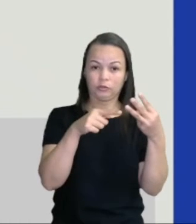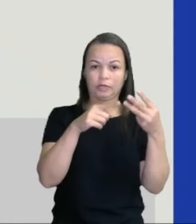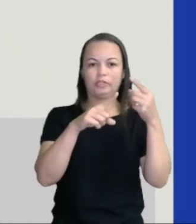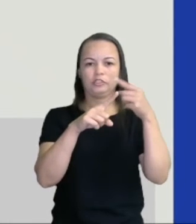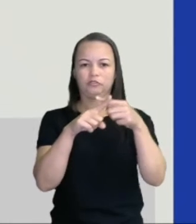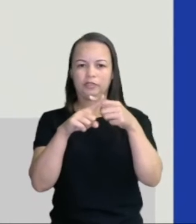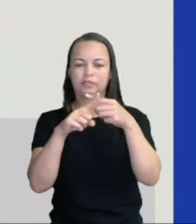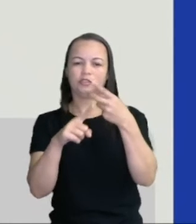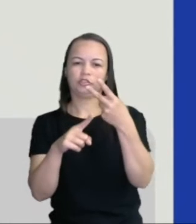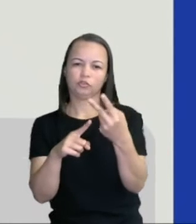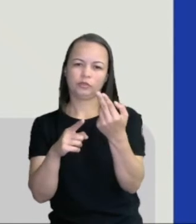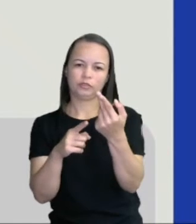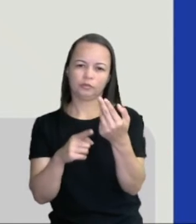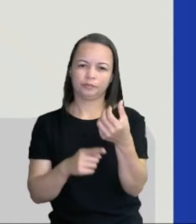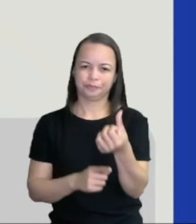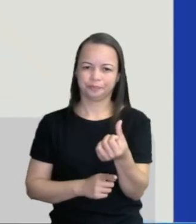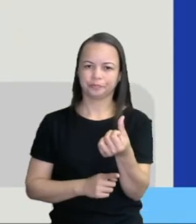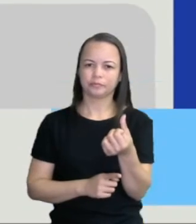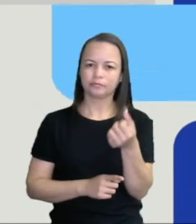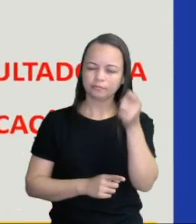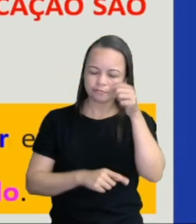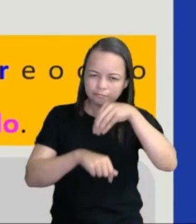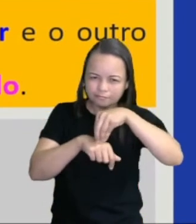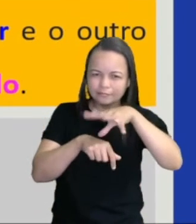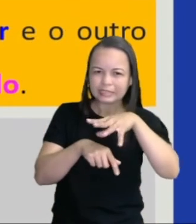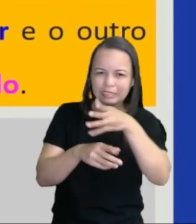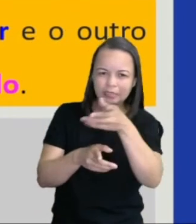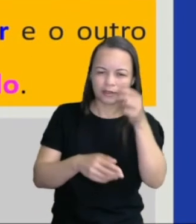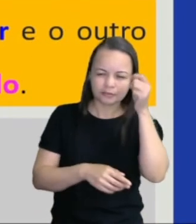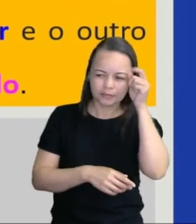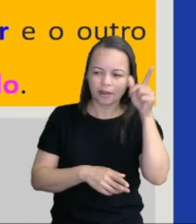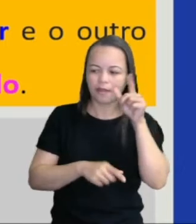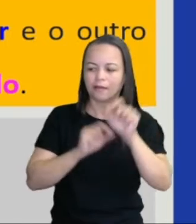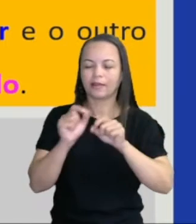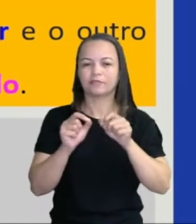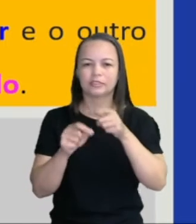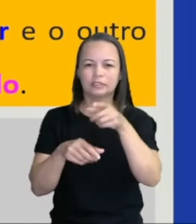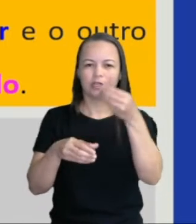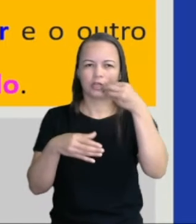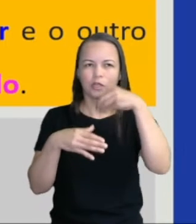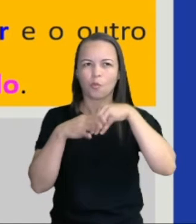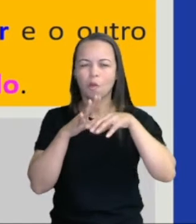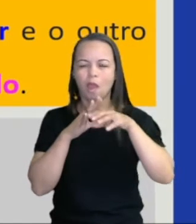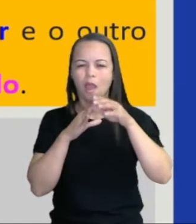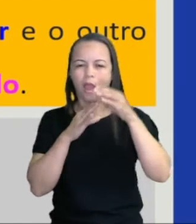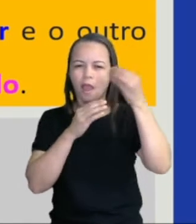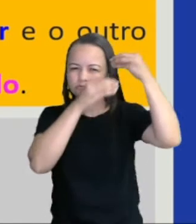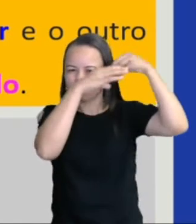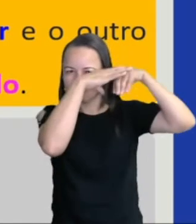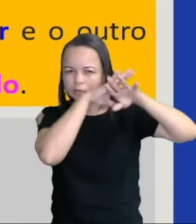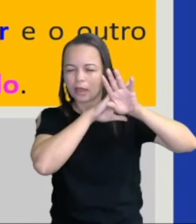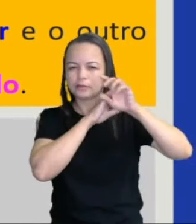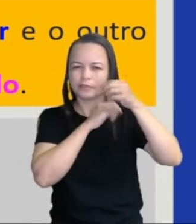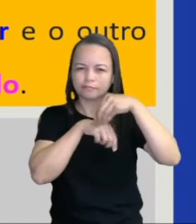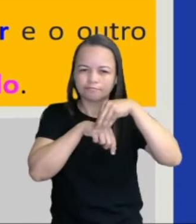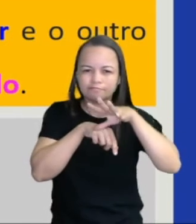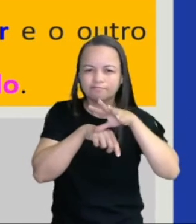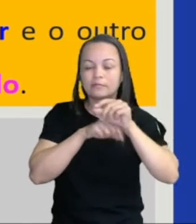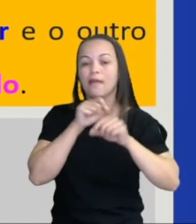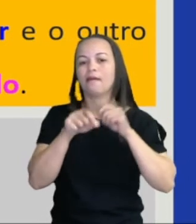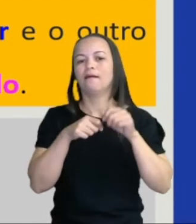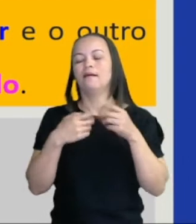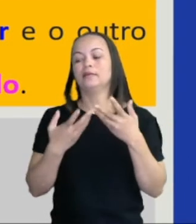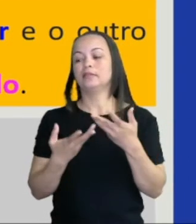é igual a 6. Então, se liga na dica, porque você tem que guardar essa dica. Observe as duas operações que a gente